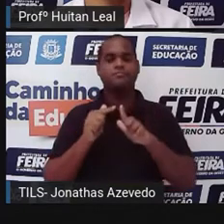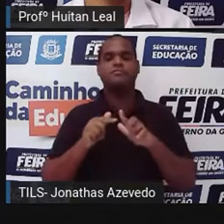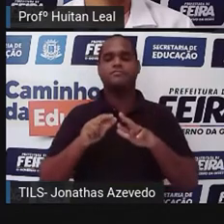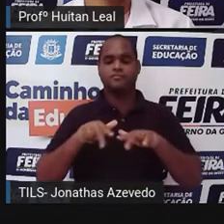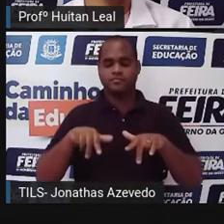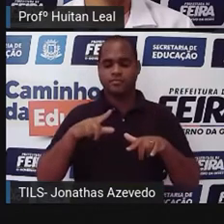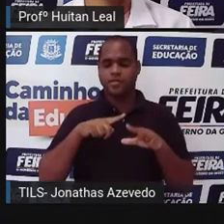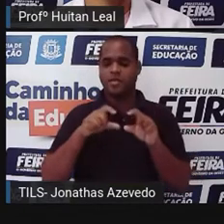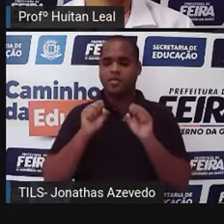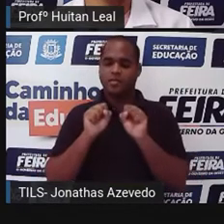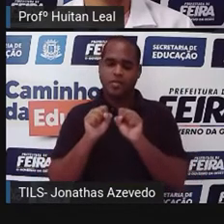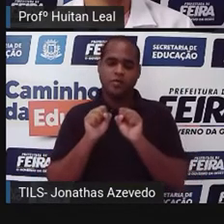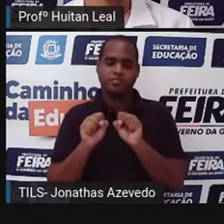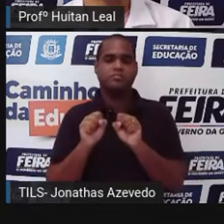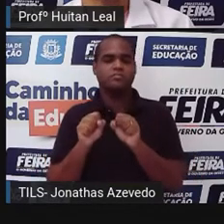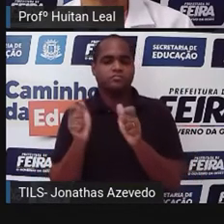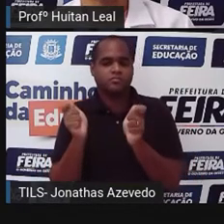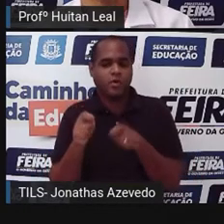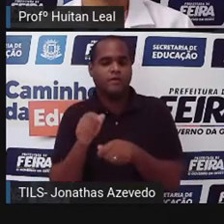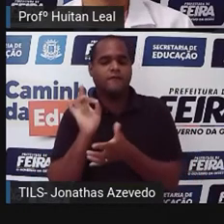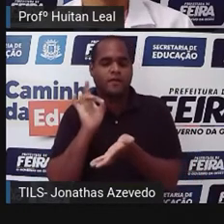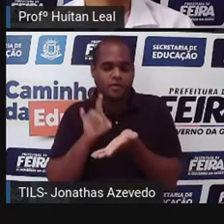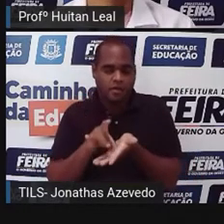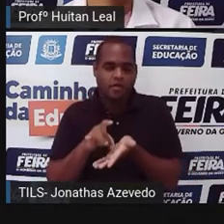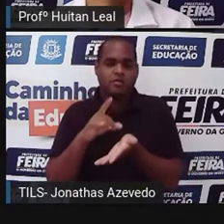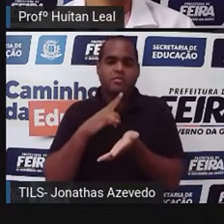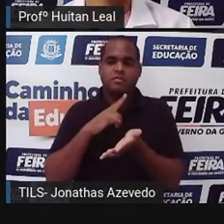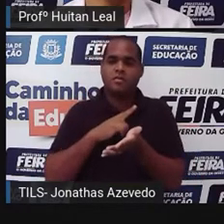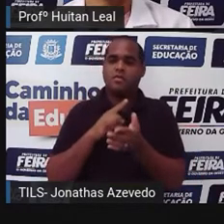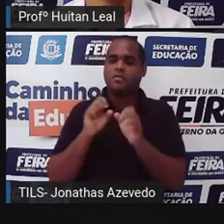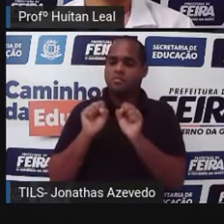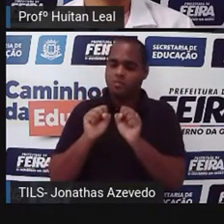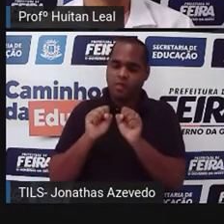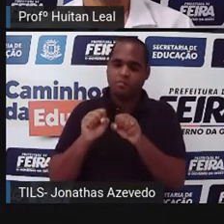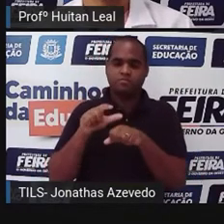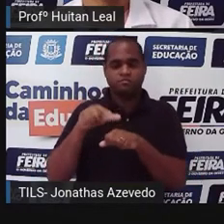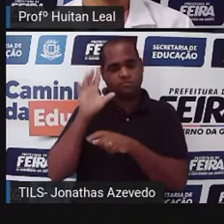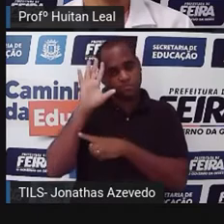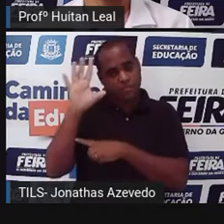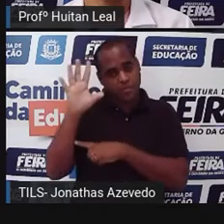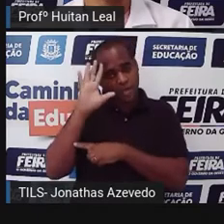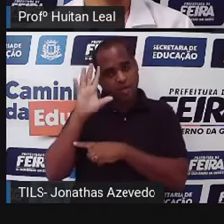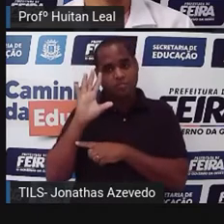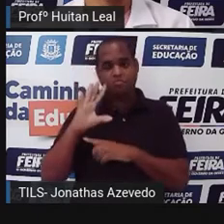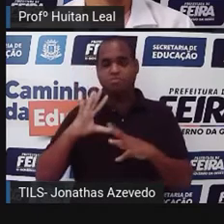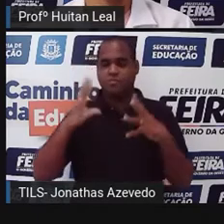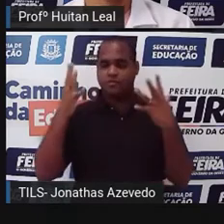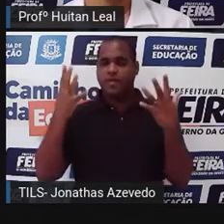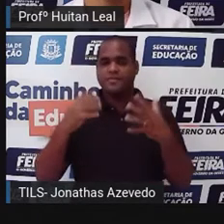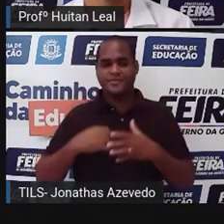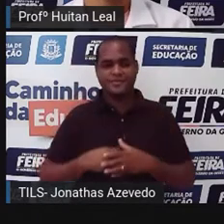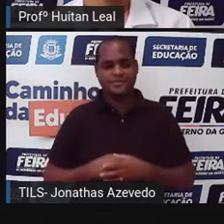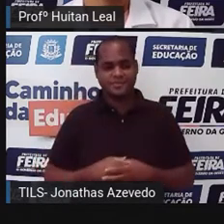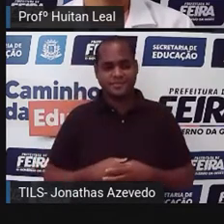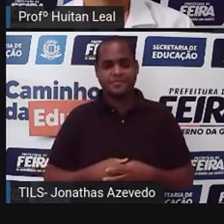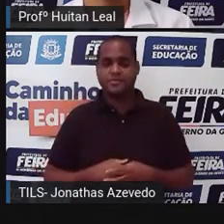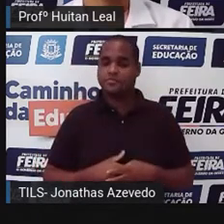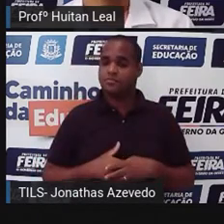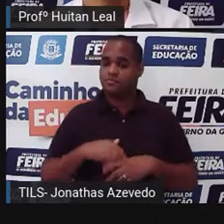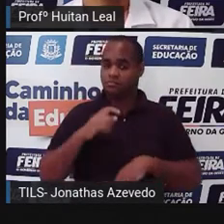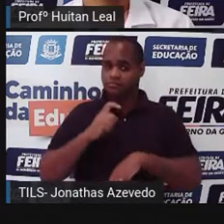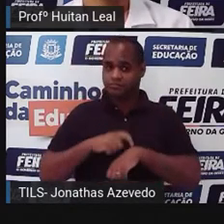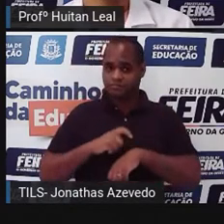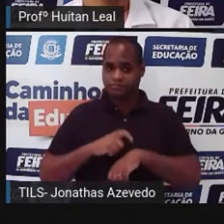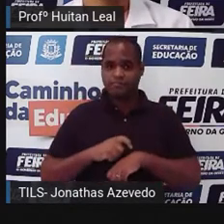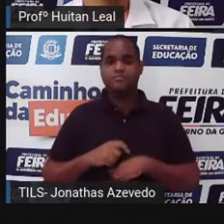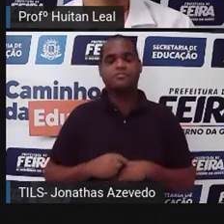que pode ser um espaço considerado real, pode ser considerado um espaço imaginário, fantástico. O tempo,